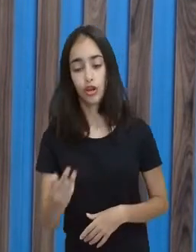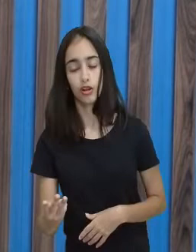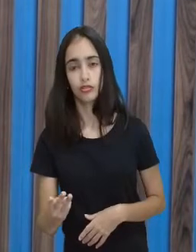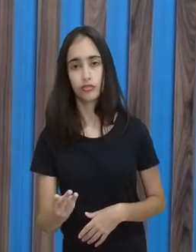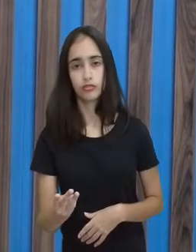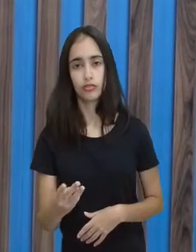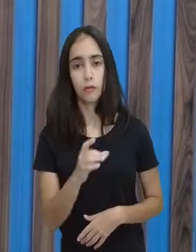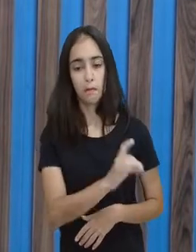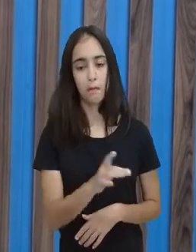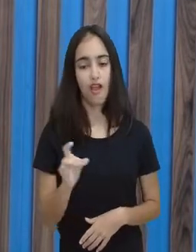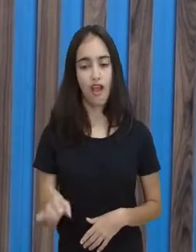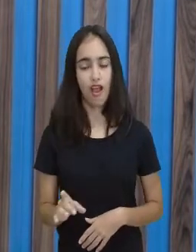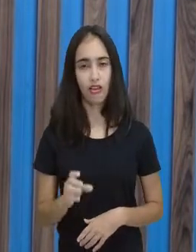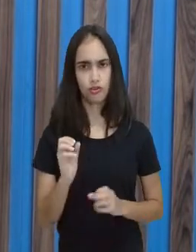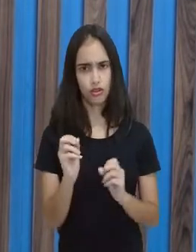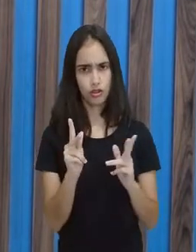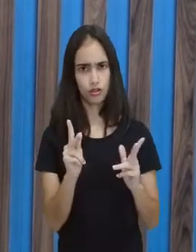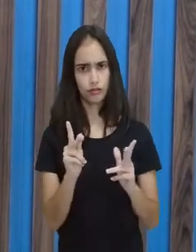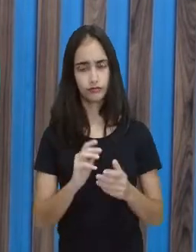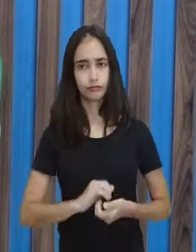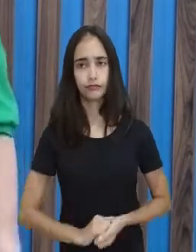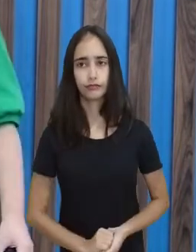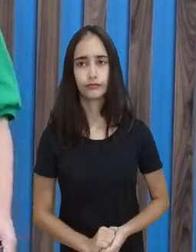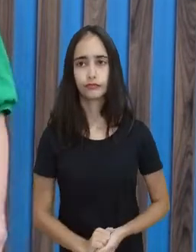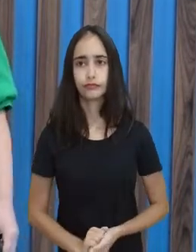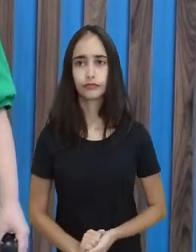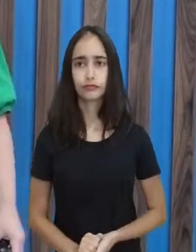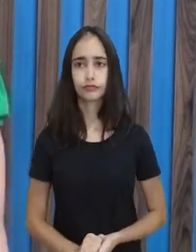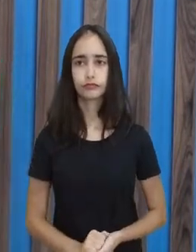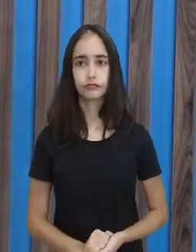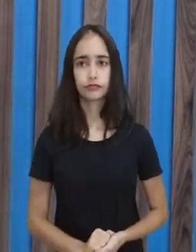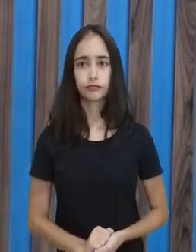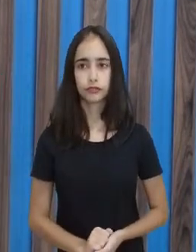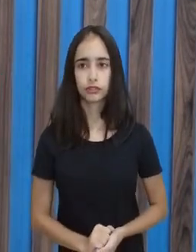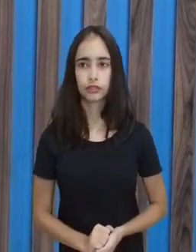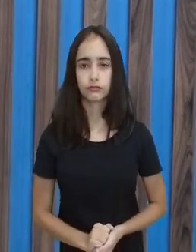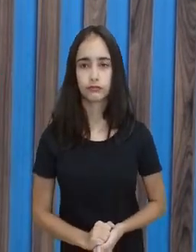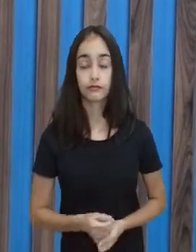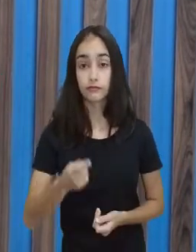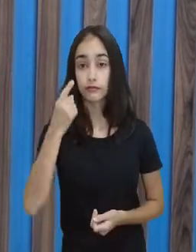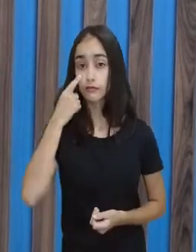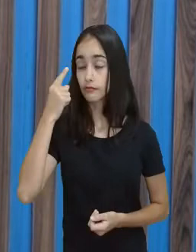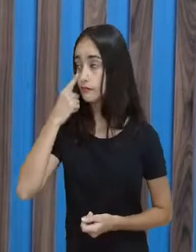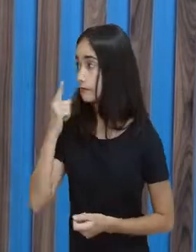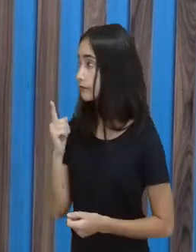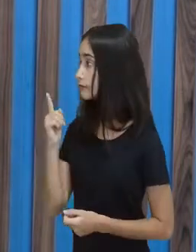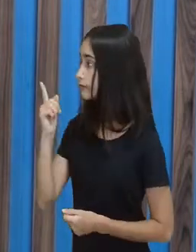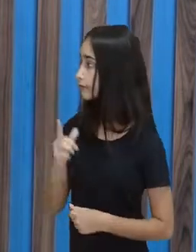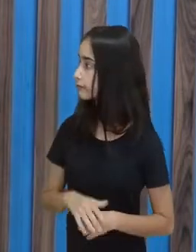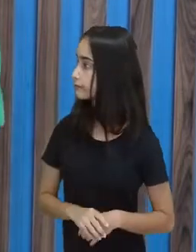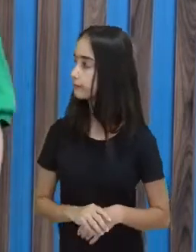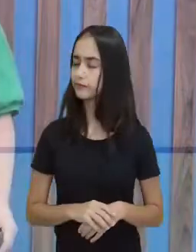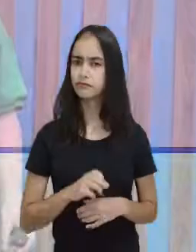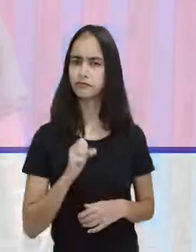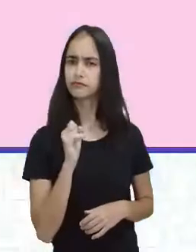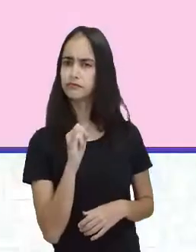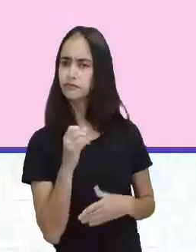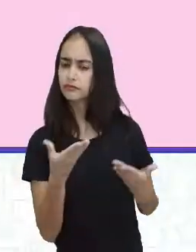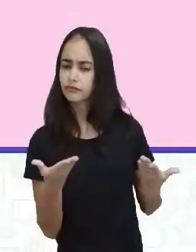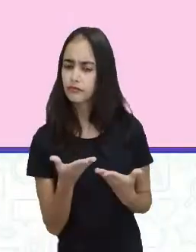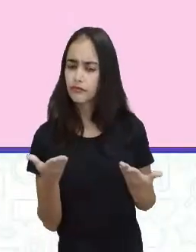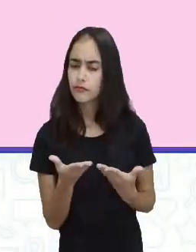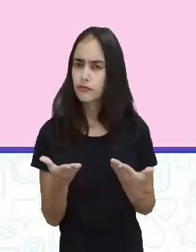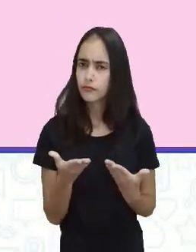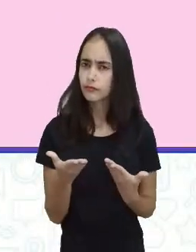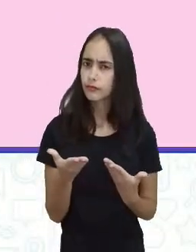Tudo bem, pessoal? Visto isso? Olha só. se ele... Dá um zoom para a turma